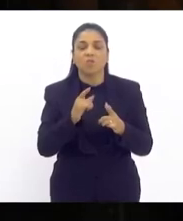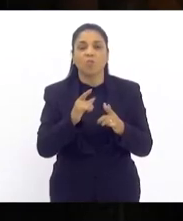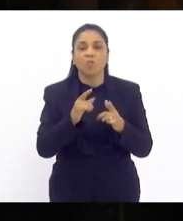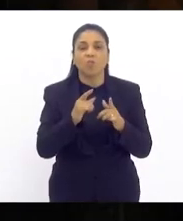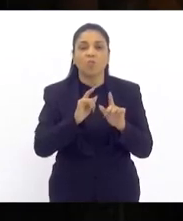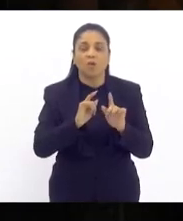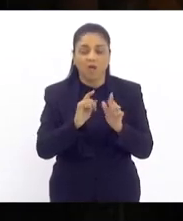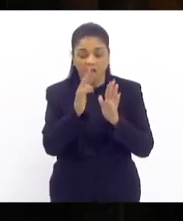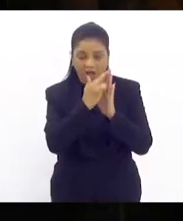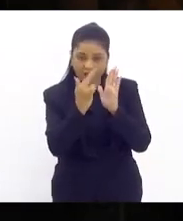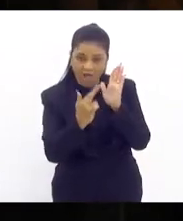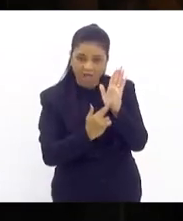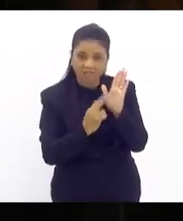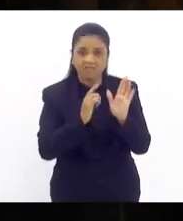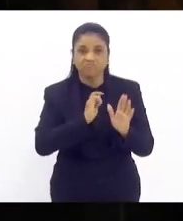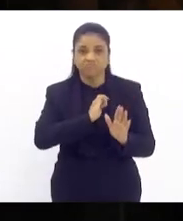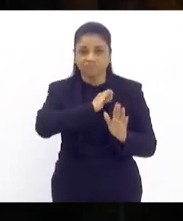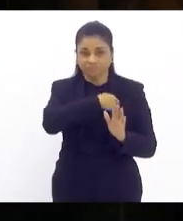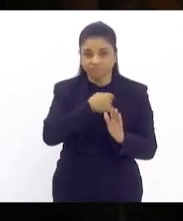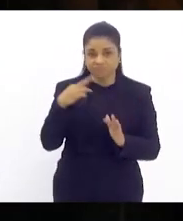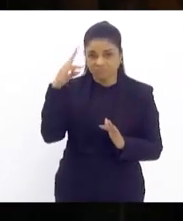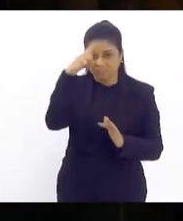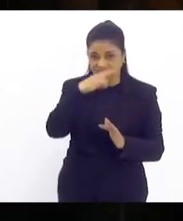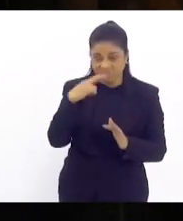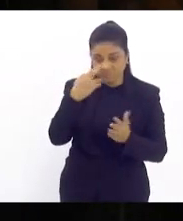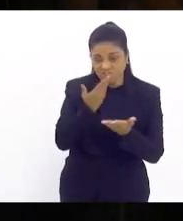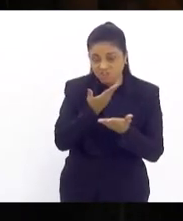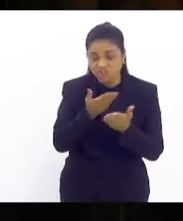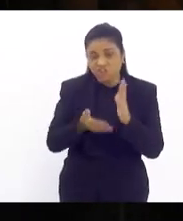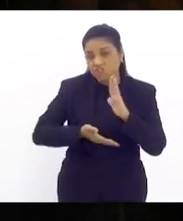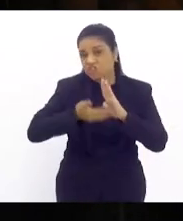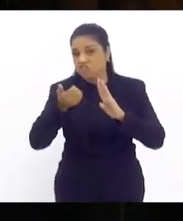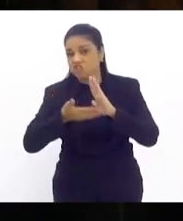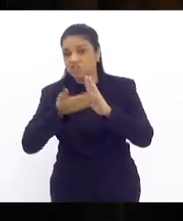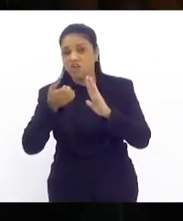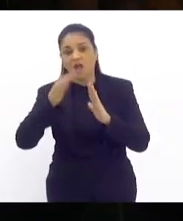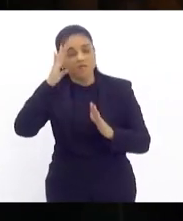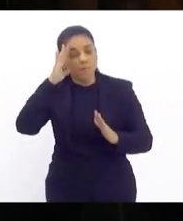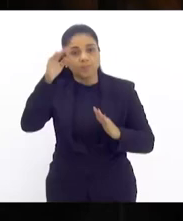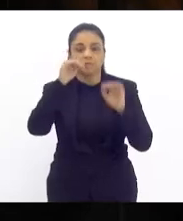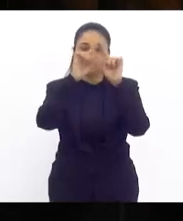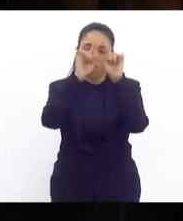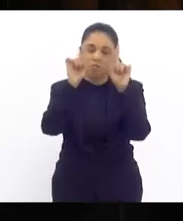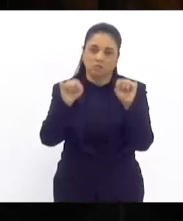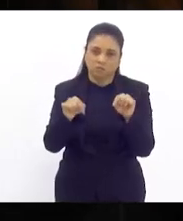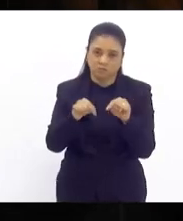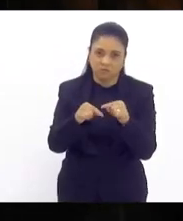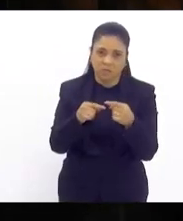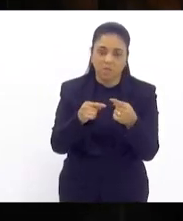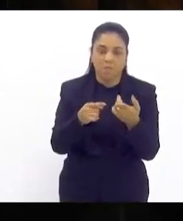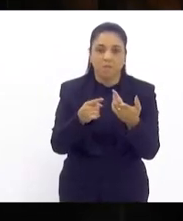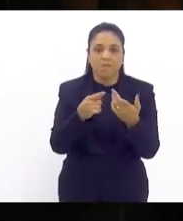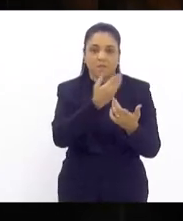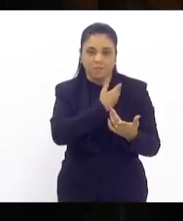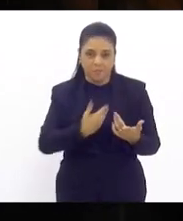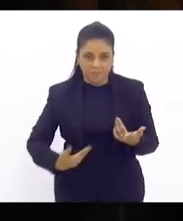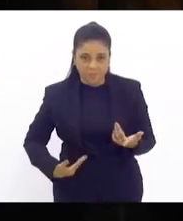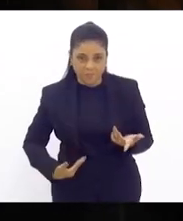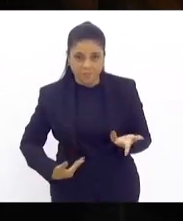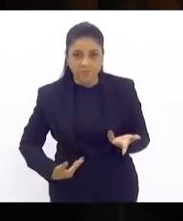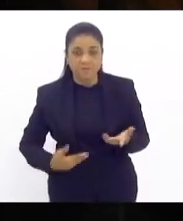várias daquilo que é tão central para os servidores e as servidoras públicas de benefícios que teriam